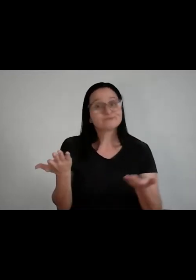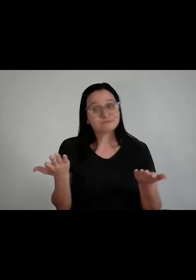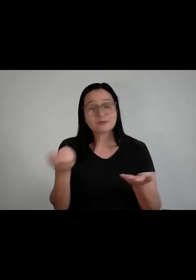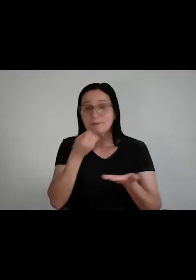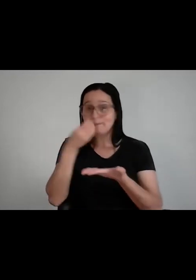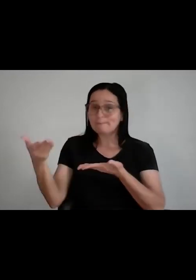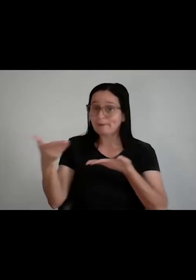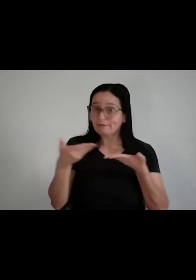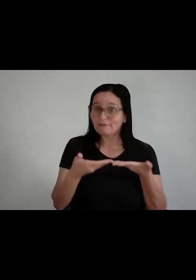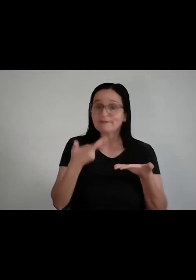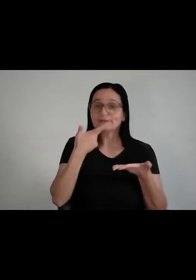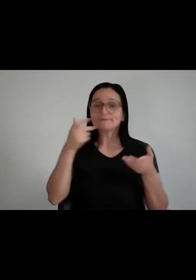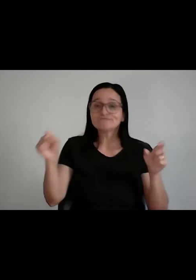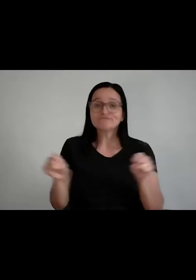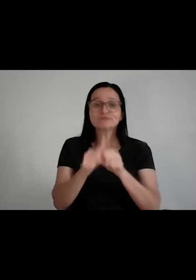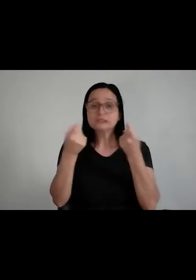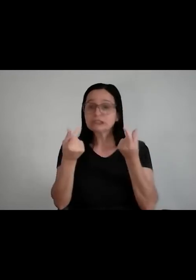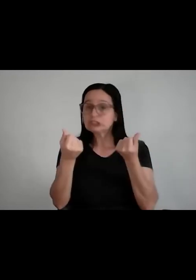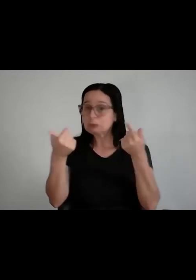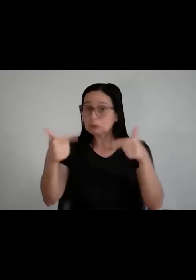precisa quebrar o ciclo de pobreza, que não tem grana.